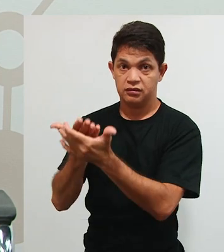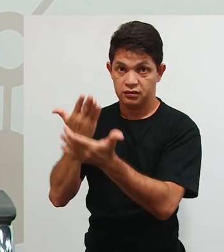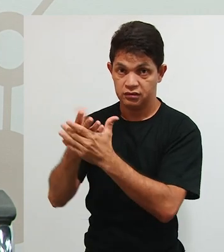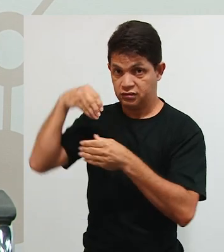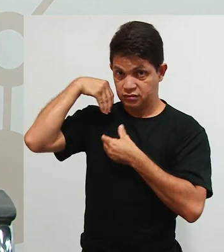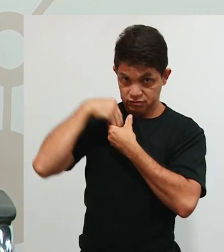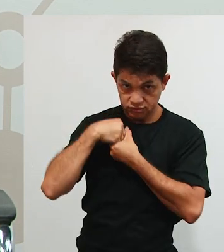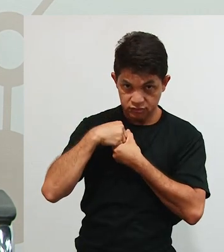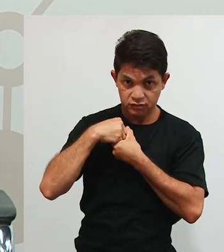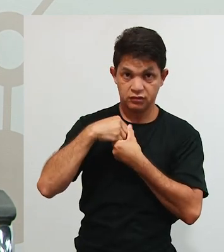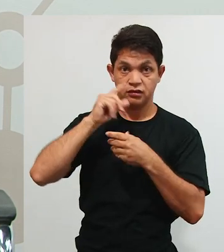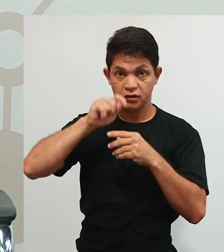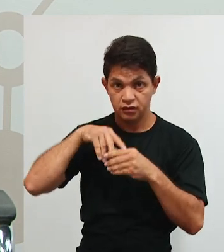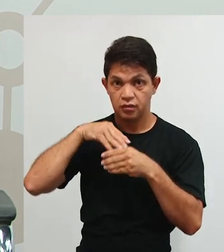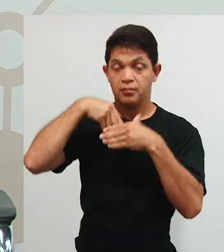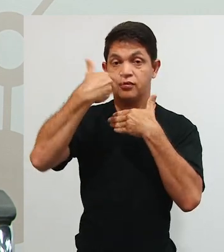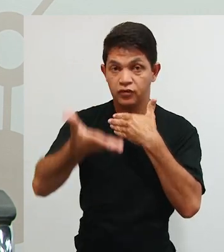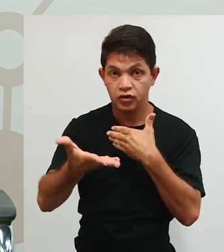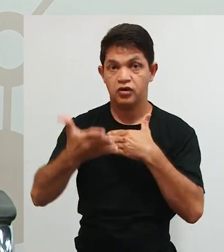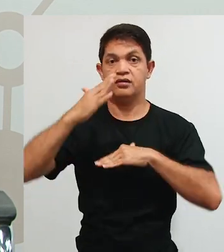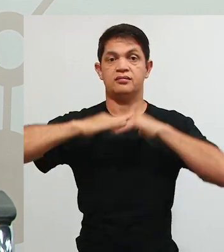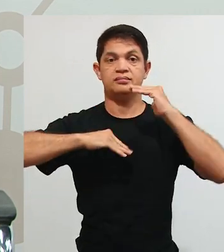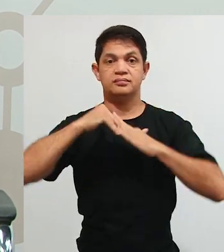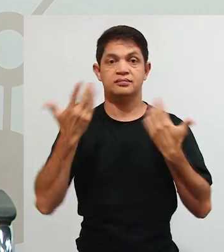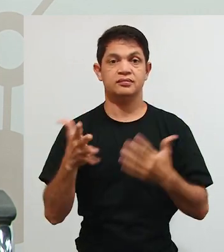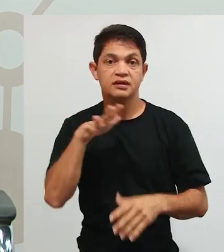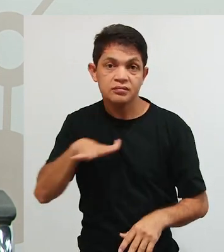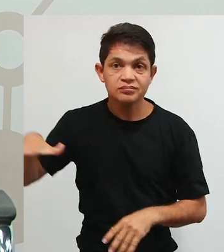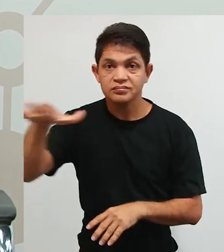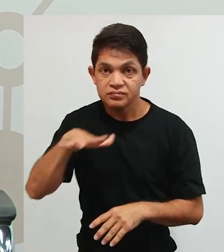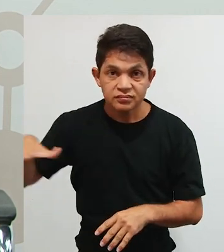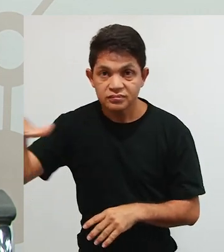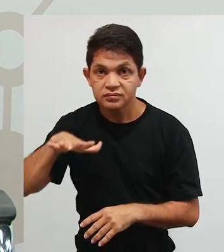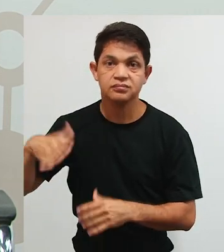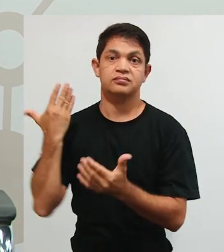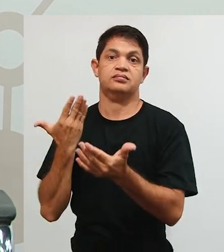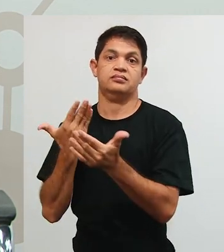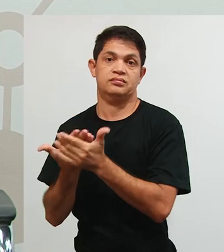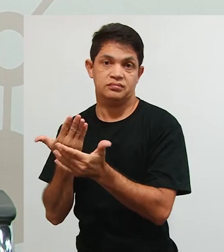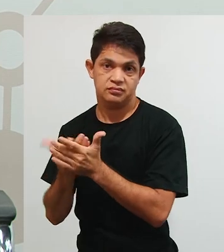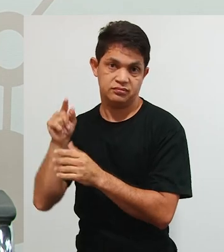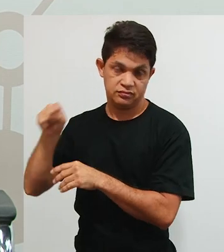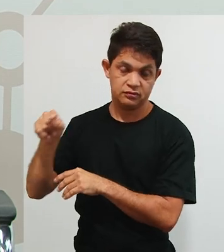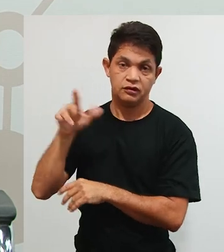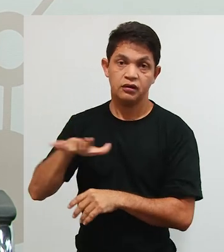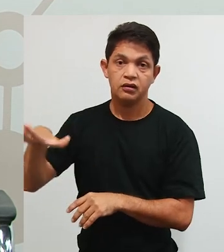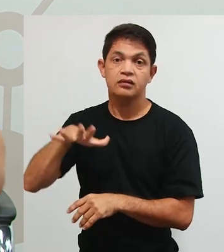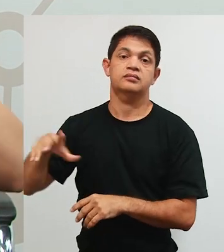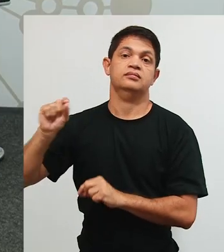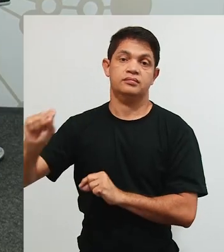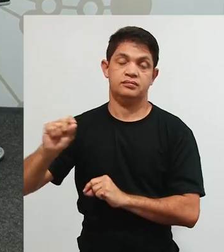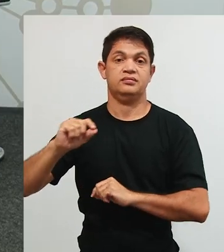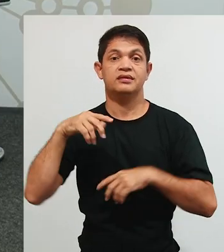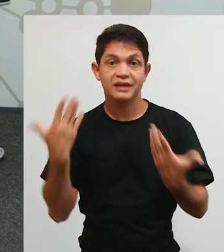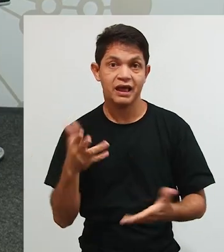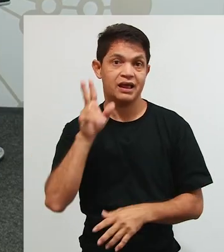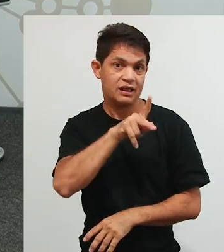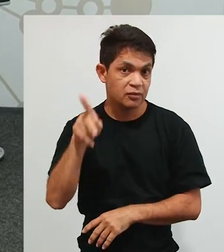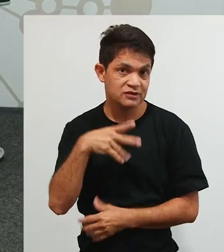determinismo, ambientalismo é o ambiente, não é, professora?